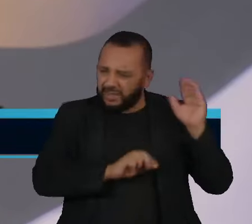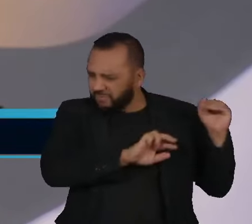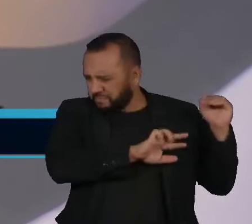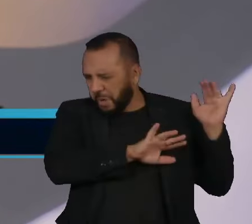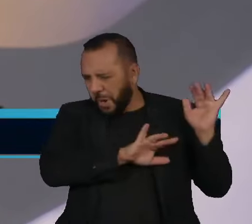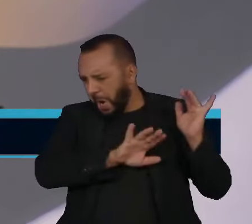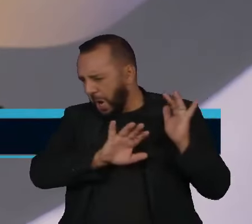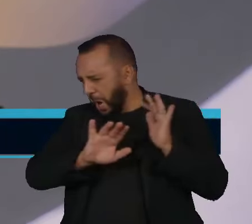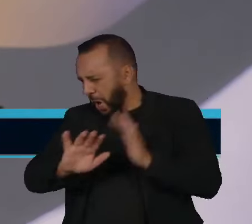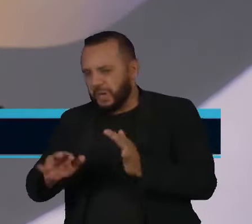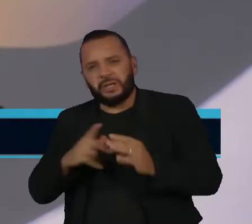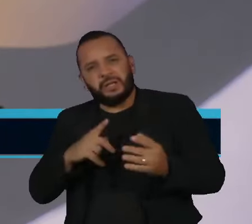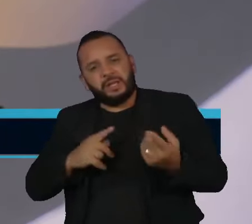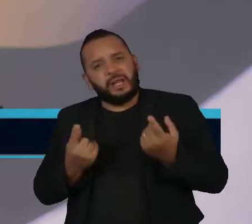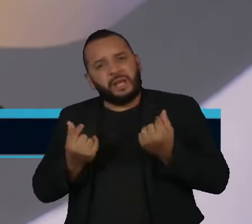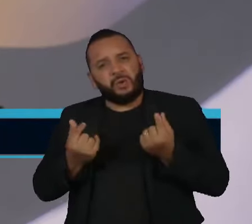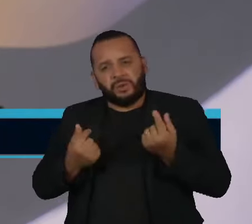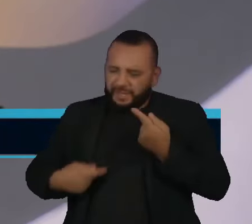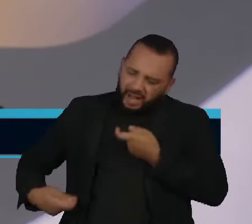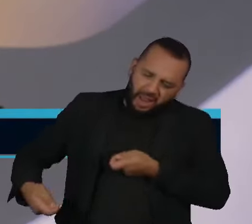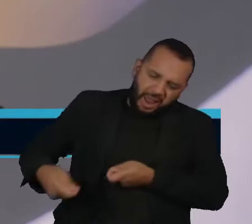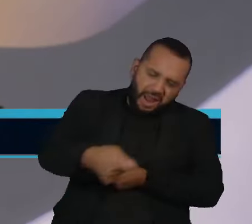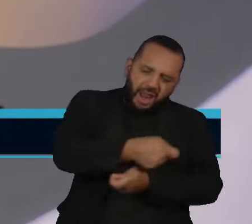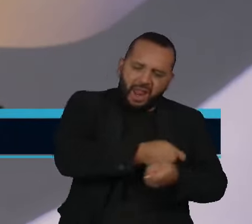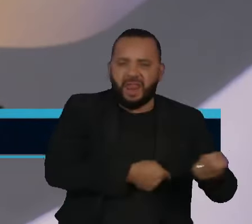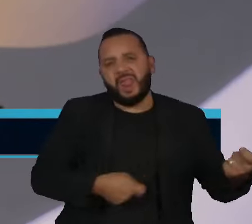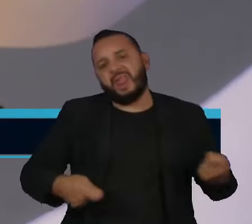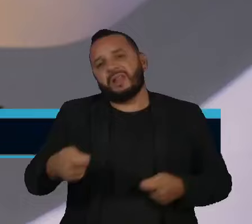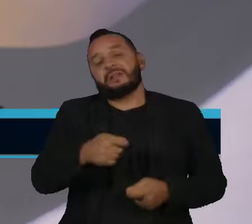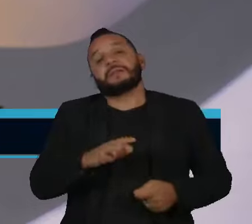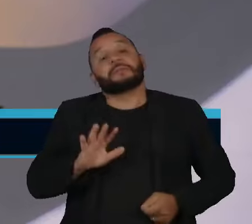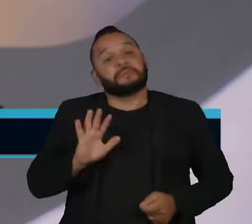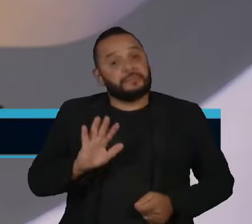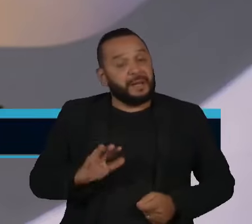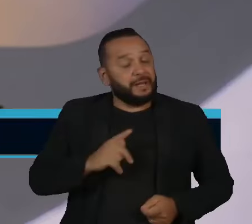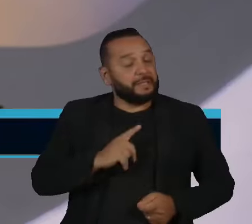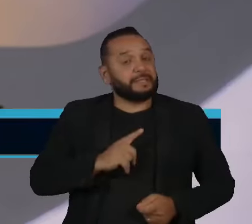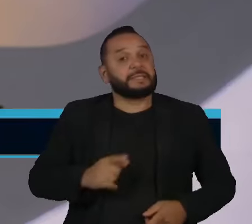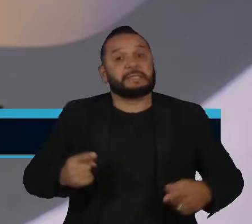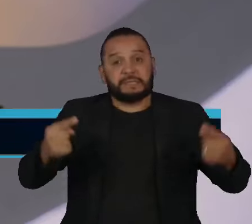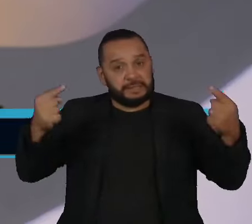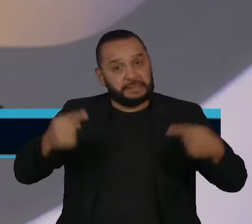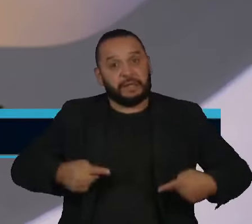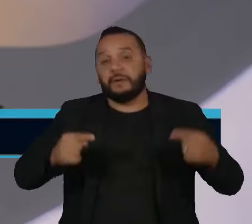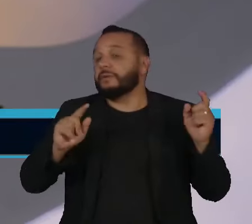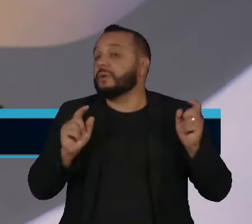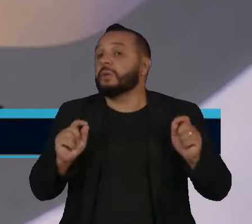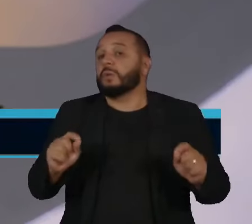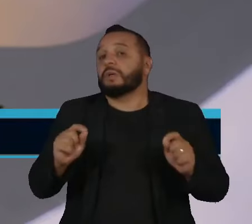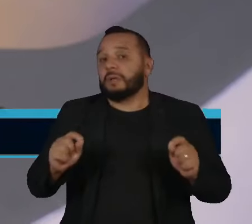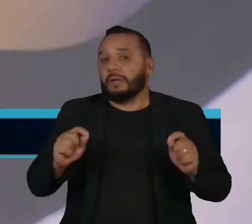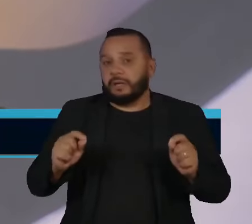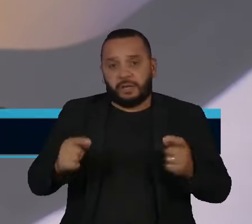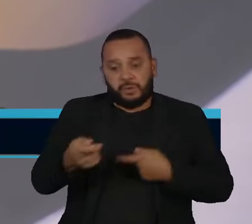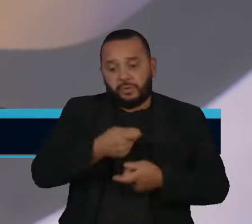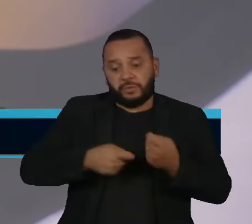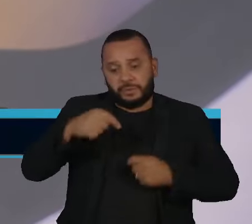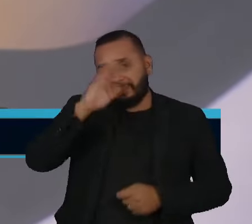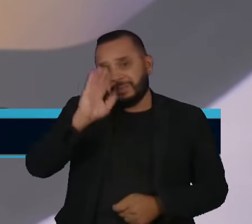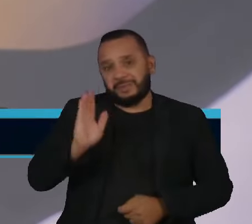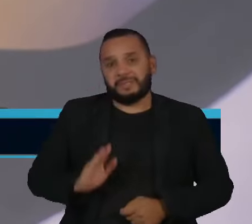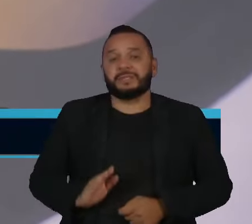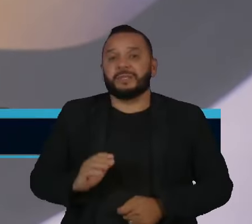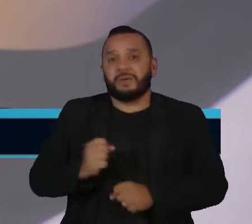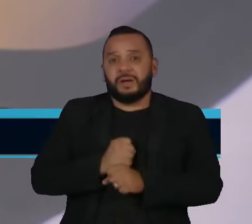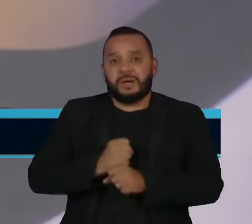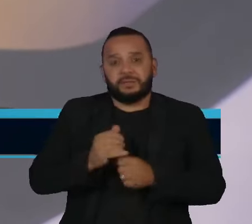movimenta muito a economia, mas a gente sabe qual é o tamanho do desafio que a gente tem para conseguir tornar a economia brasileira ao longo